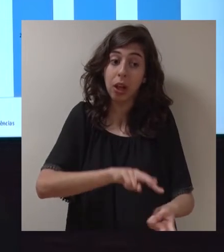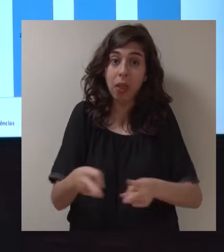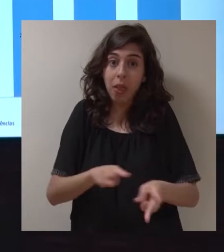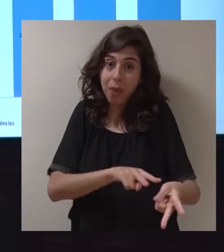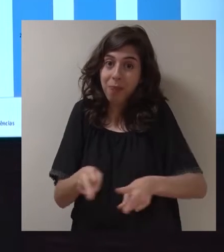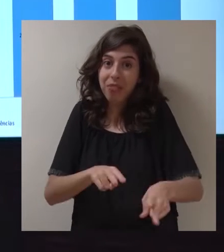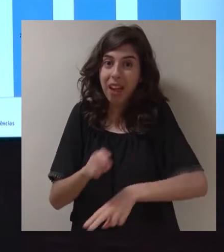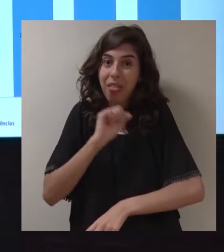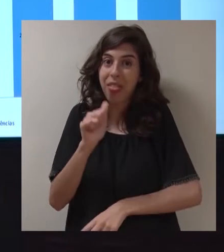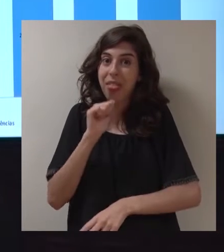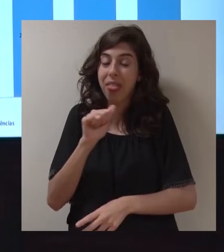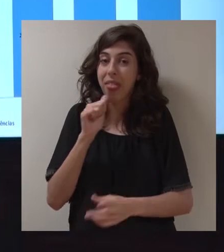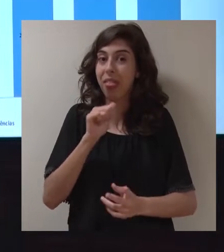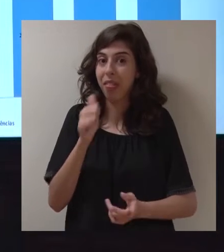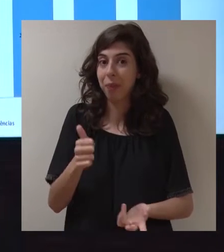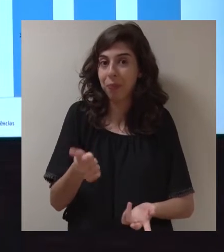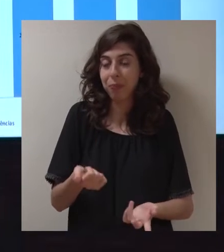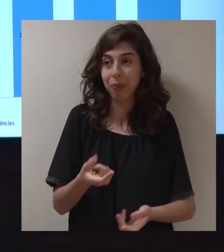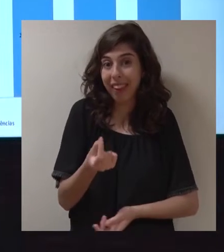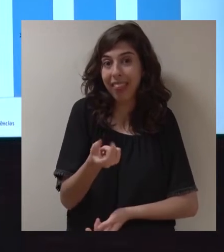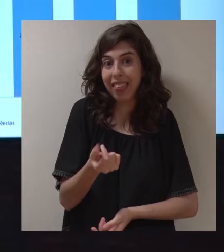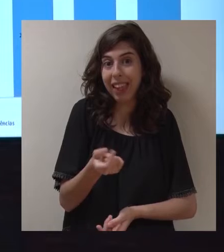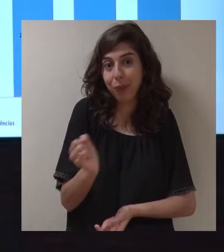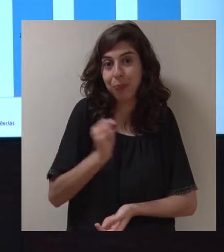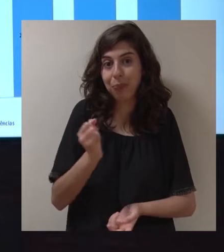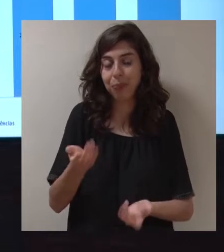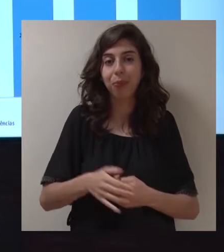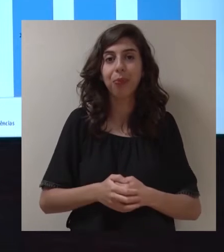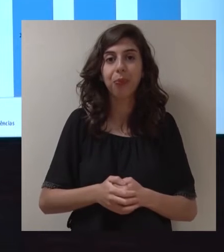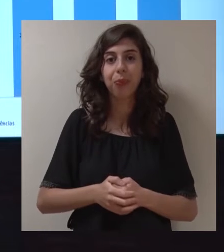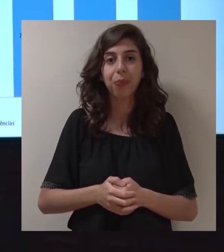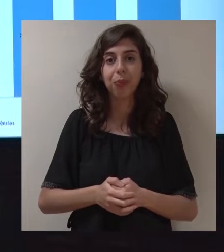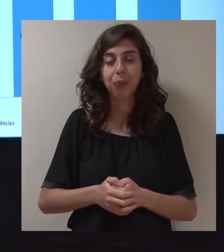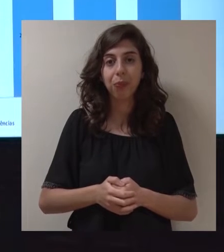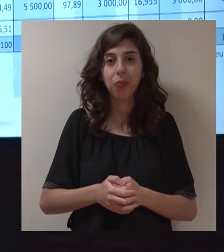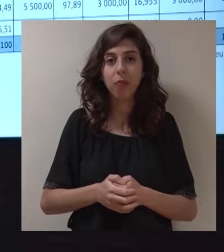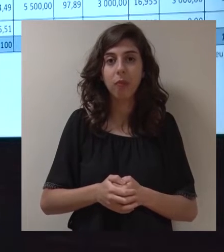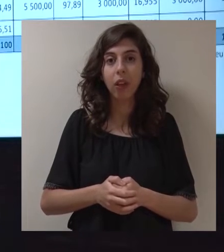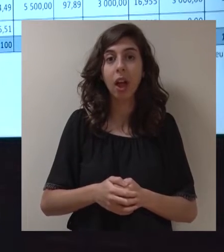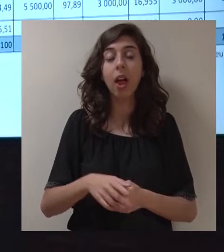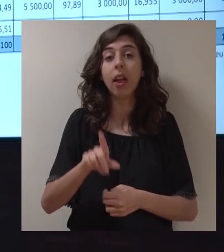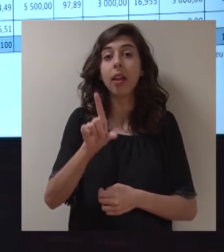esta rúbrica das transferências correntes e de capital para as instituições.